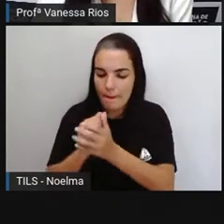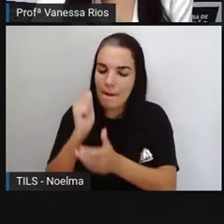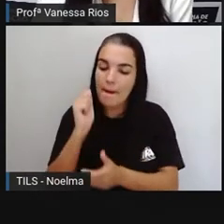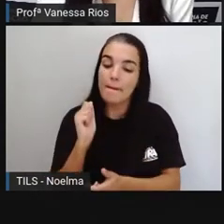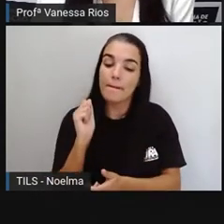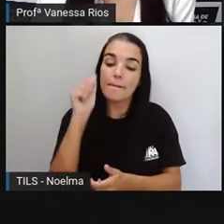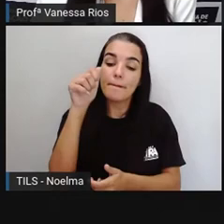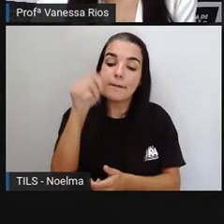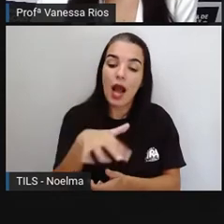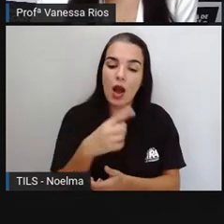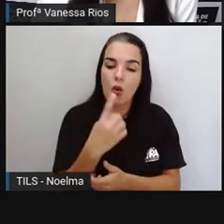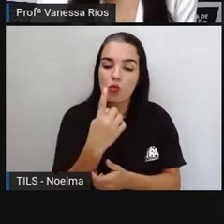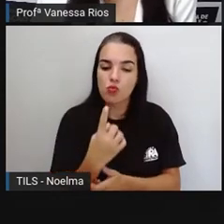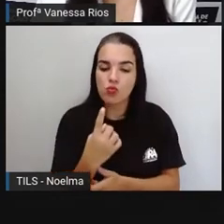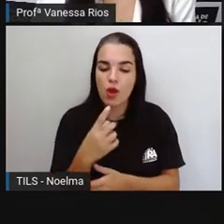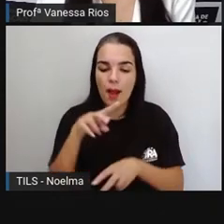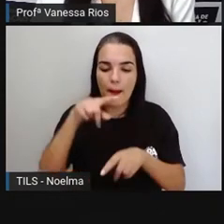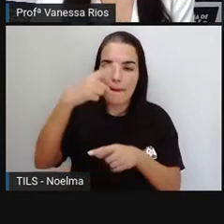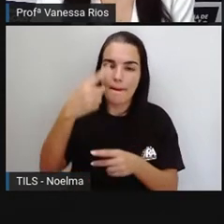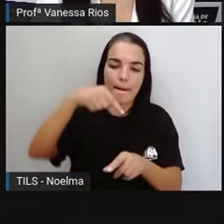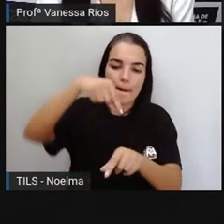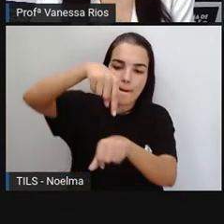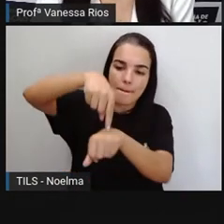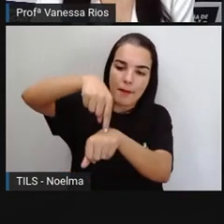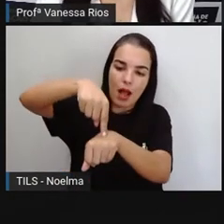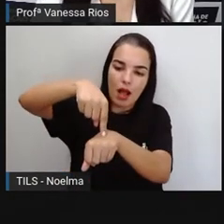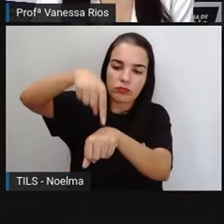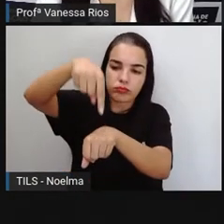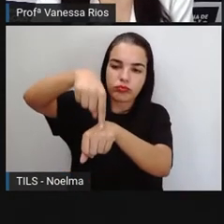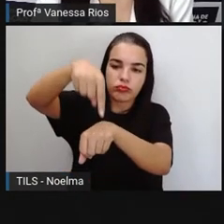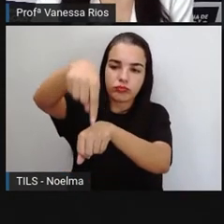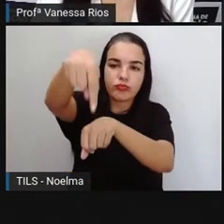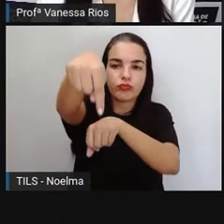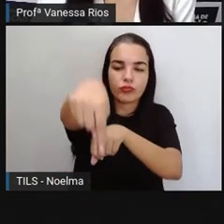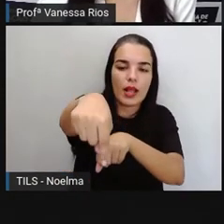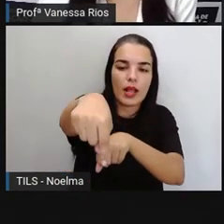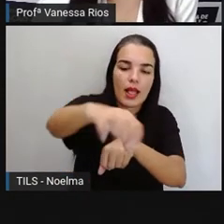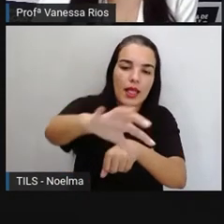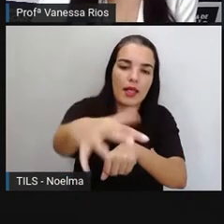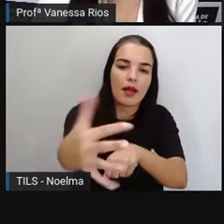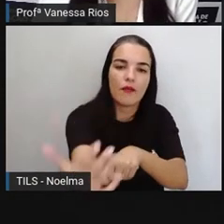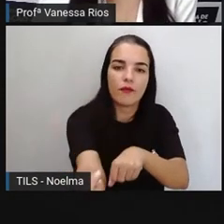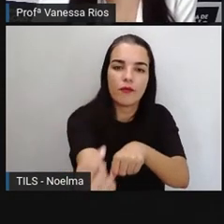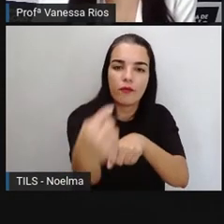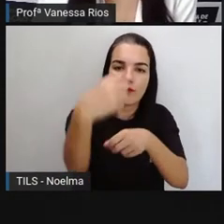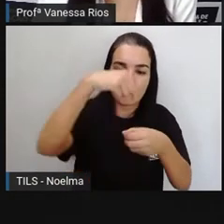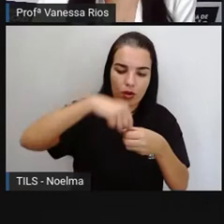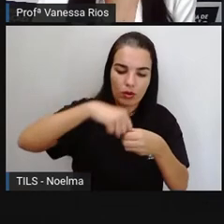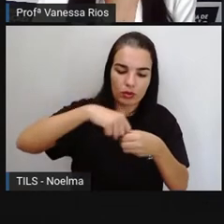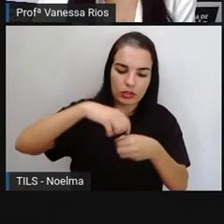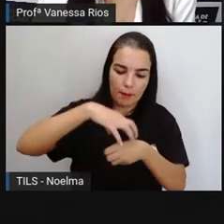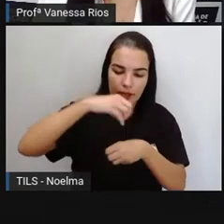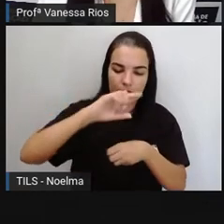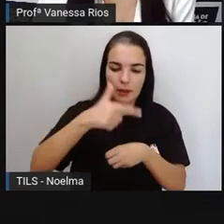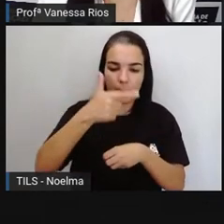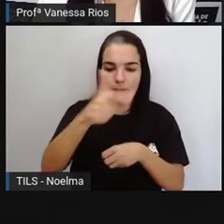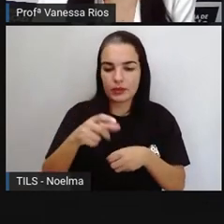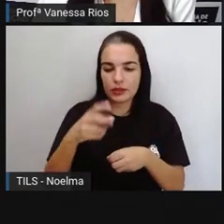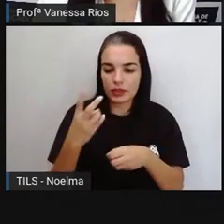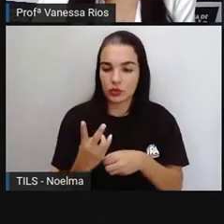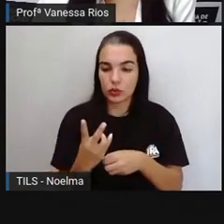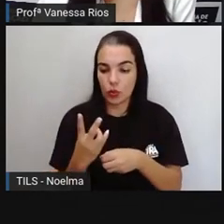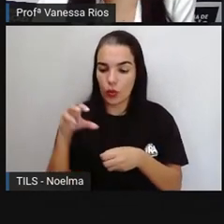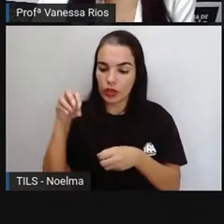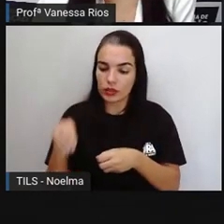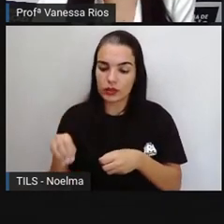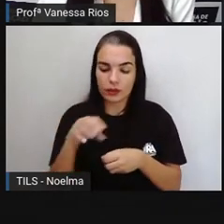pé só, a pula e vai até a última. Na volta, pega a pedra do chão. Na próxima rodada, joga a pedra na